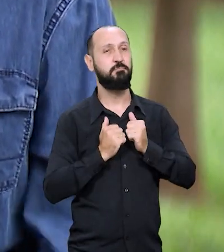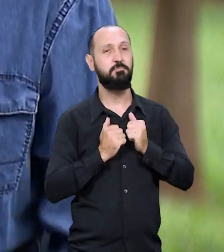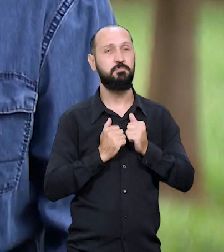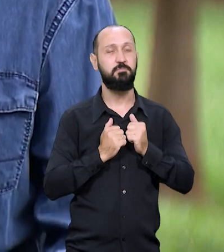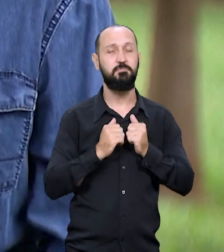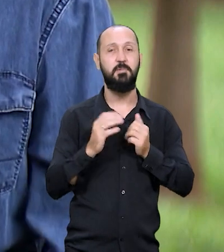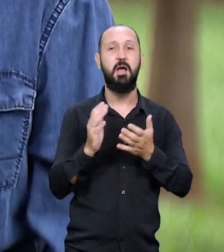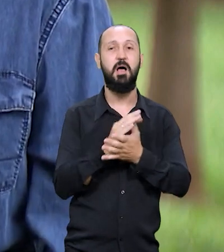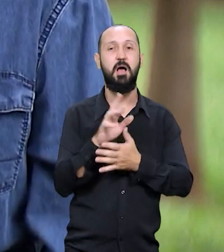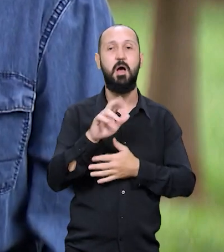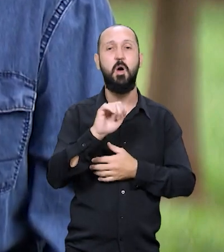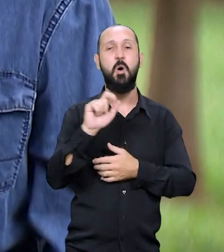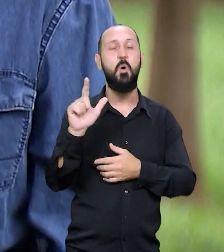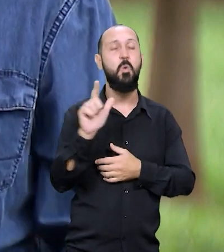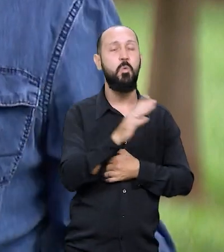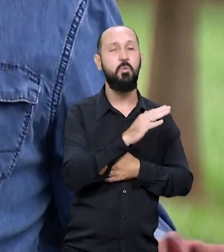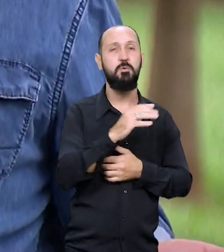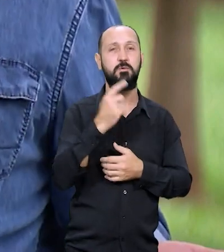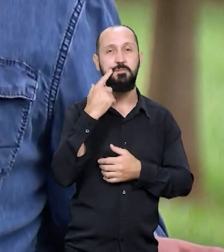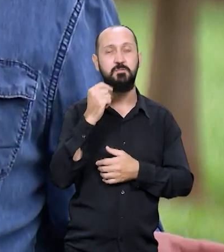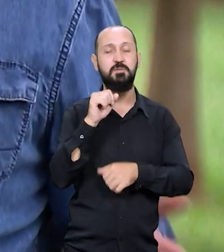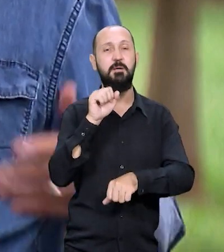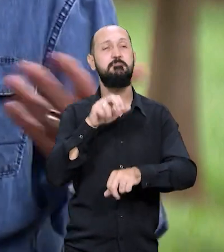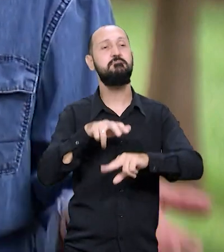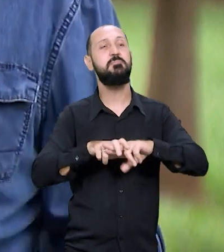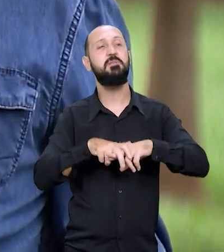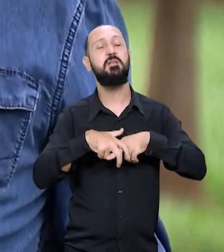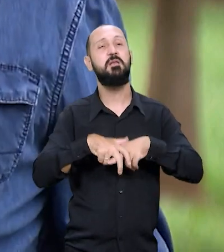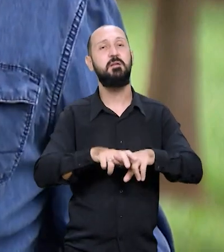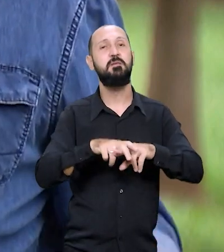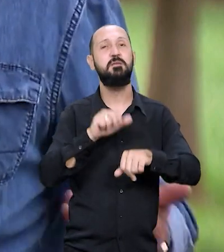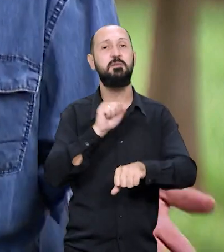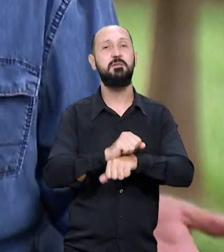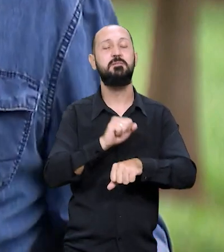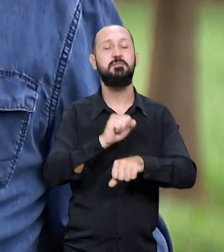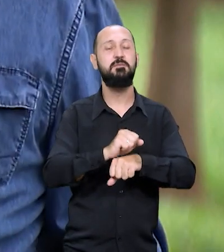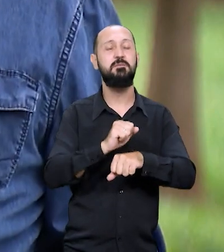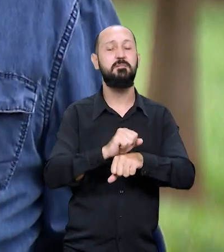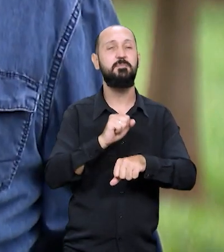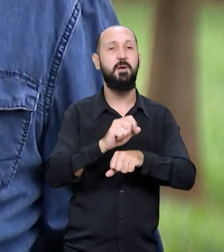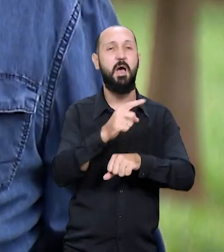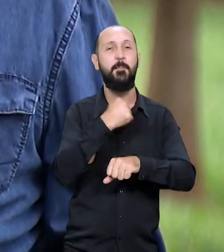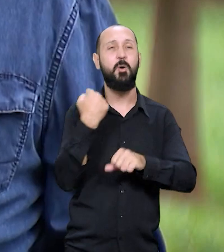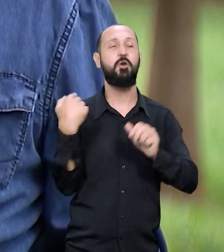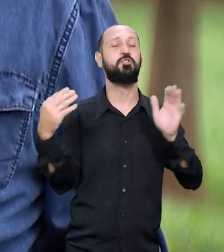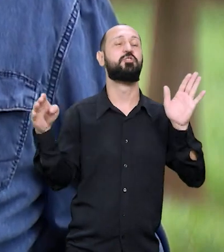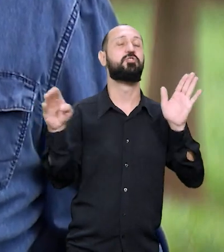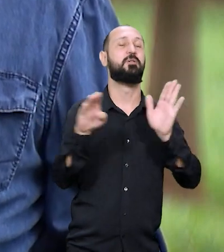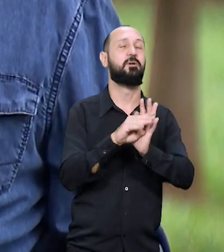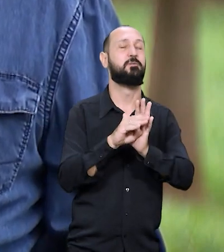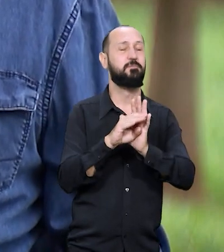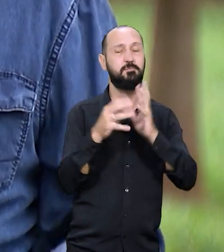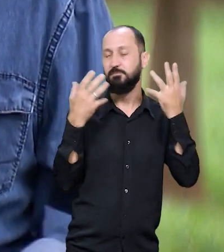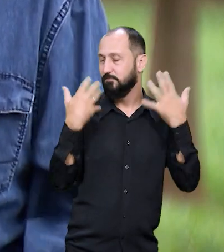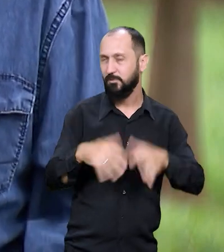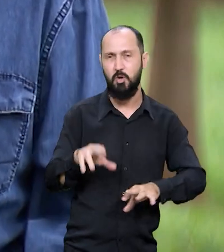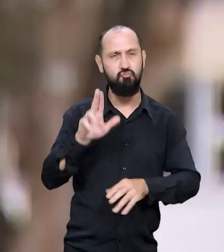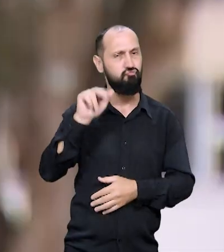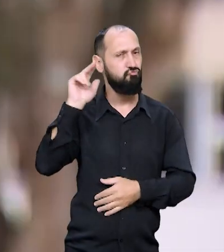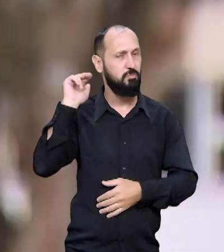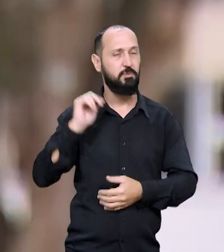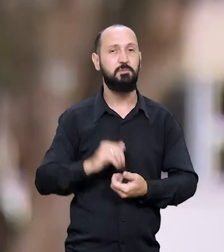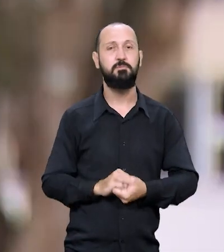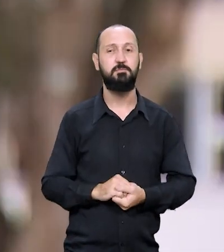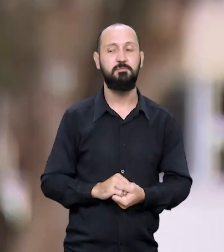Seixa dizia, né? Sentado numa cadeira, de boca aberta, esperando a morte chegar. De jeito nenhum.